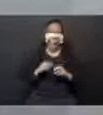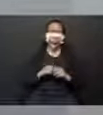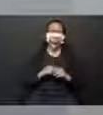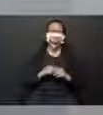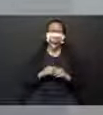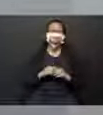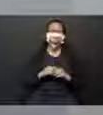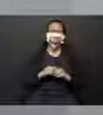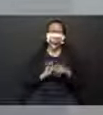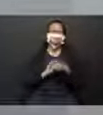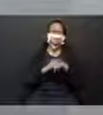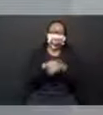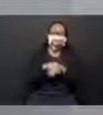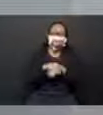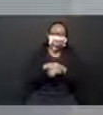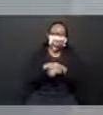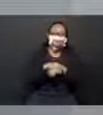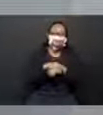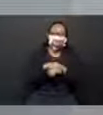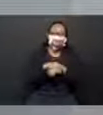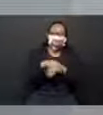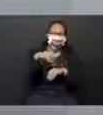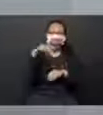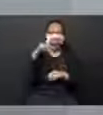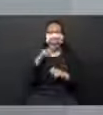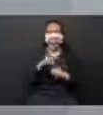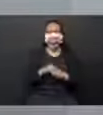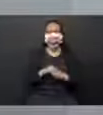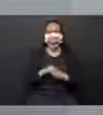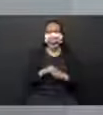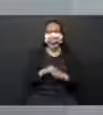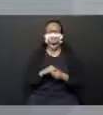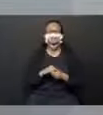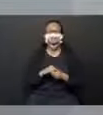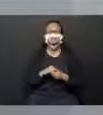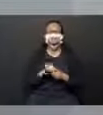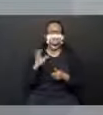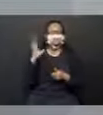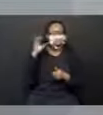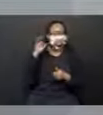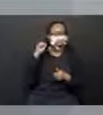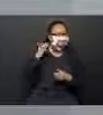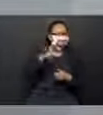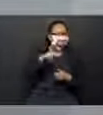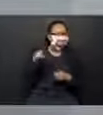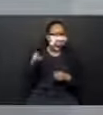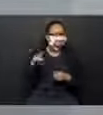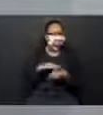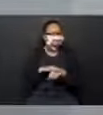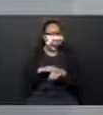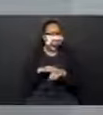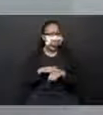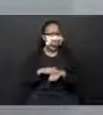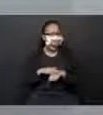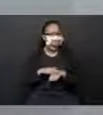noturno? Isso mesmo! Eu acho que eu estou ouvindo daqui as crianças falando aí.